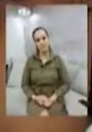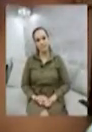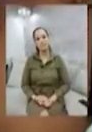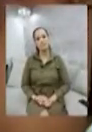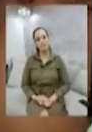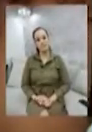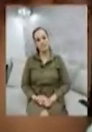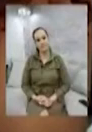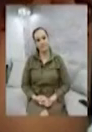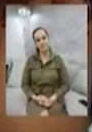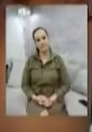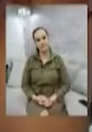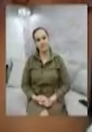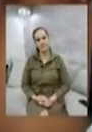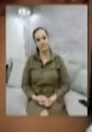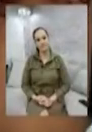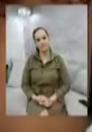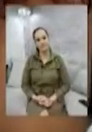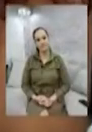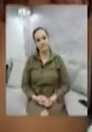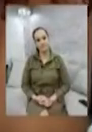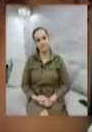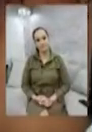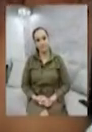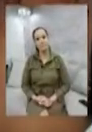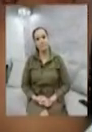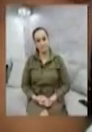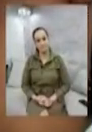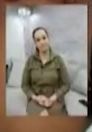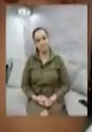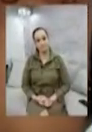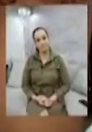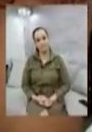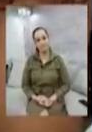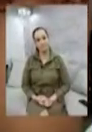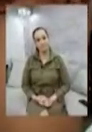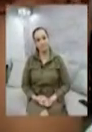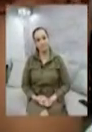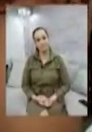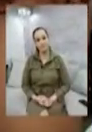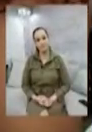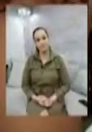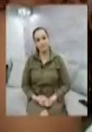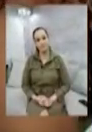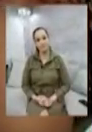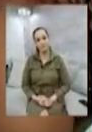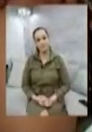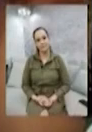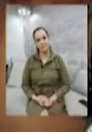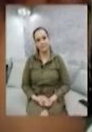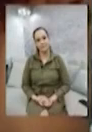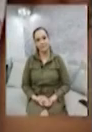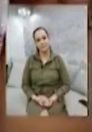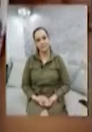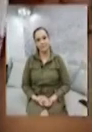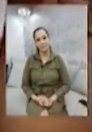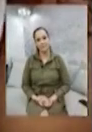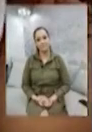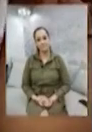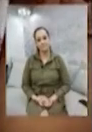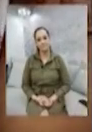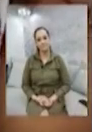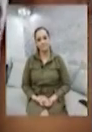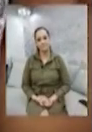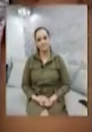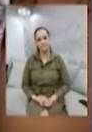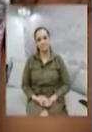casa, continue pagando ela mesmo, ela não pode aduir. Porque, se não, a gente vai criar um caos muito grande na